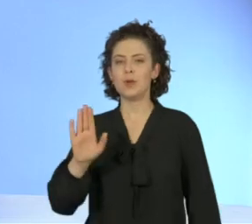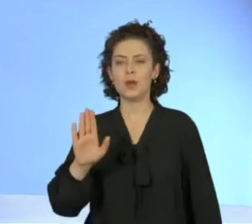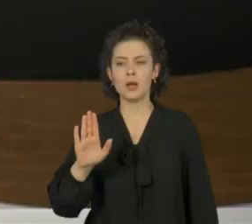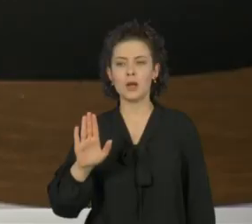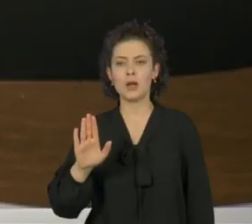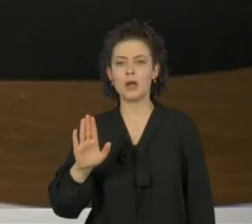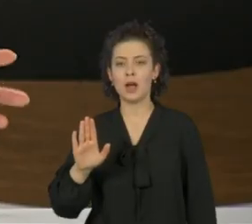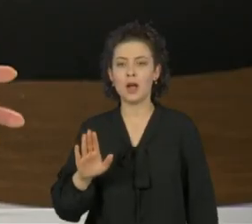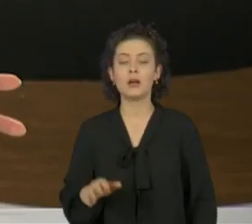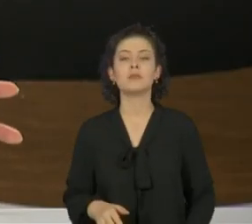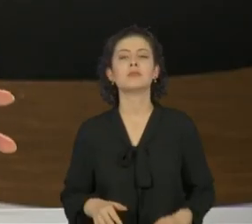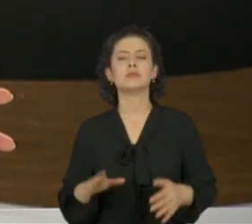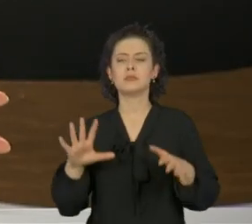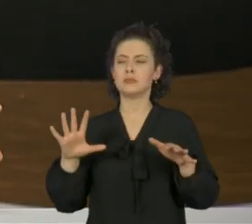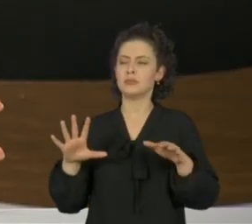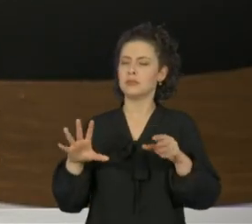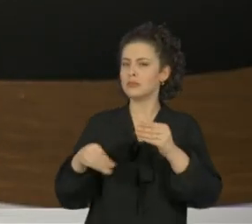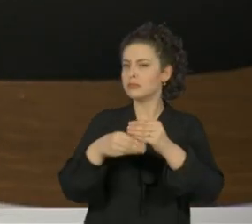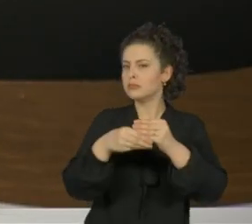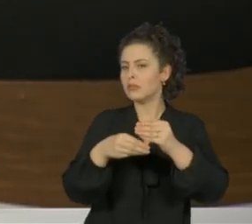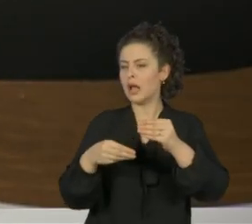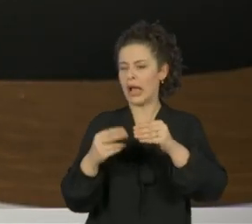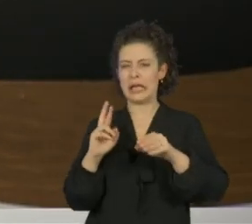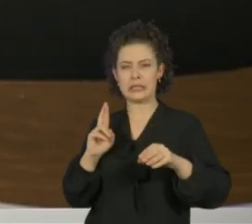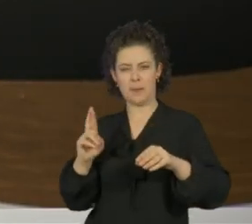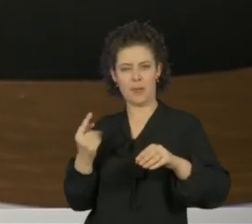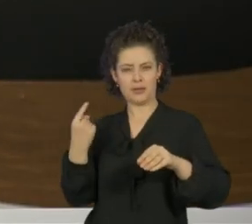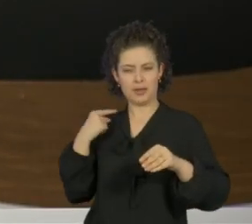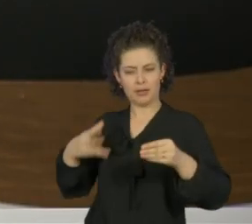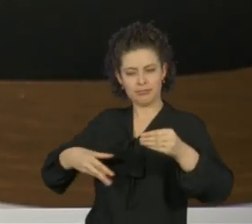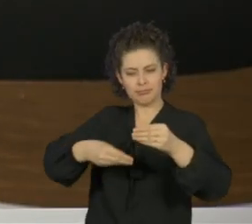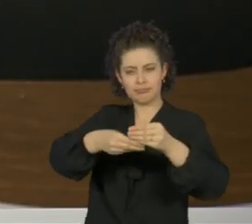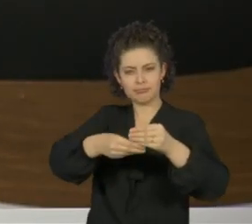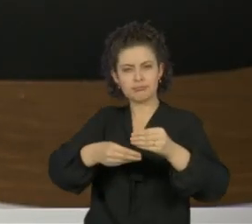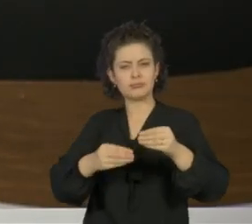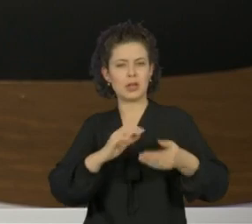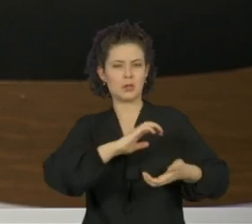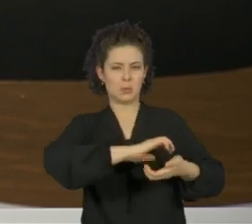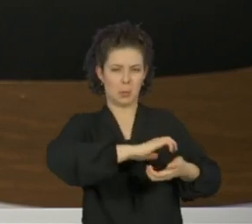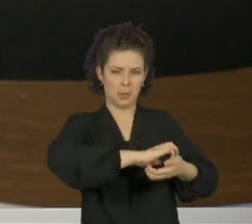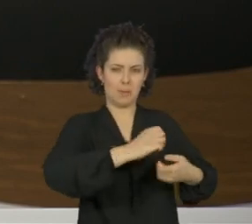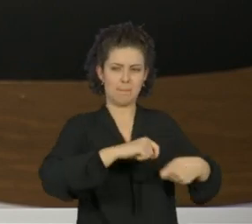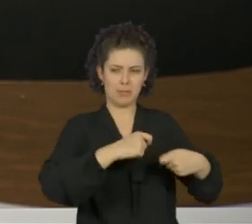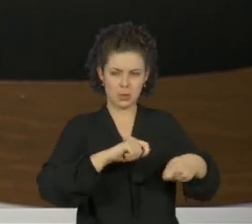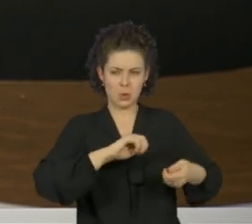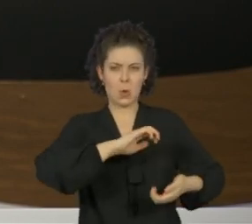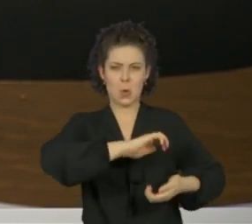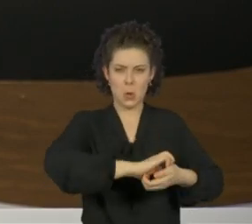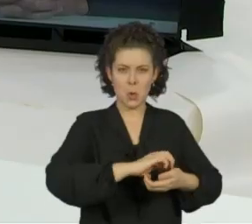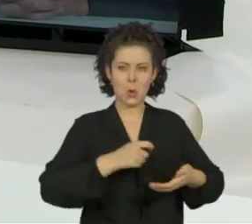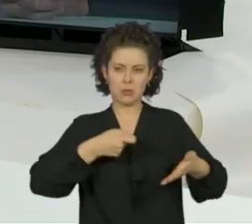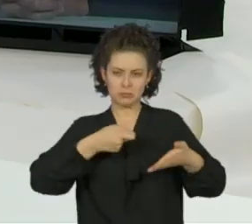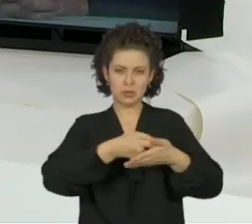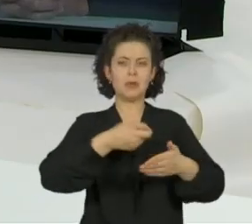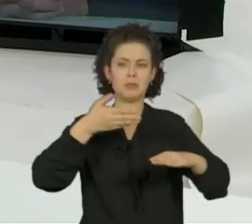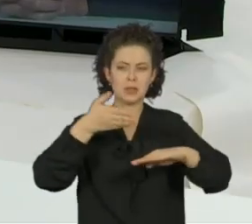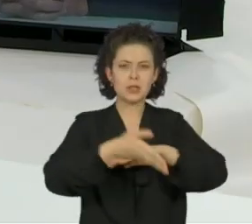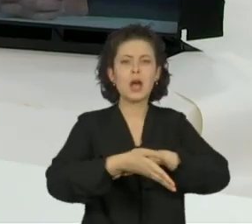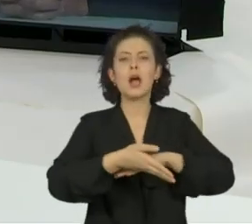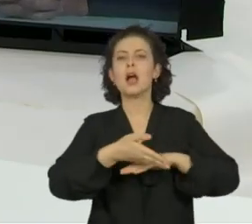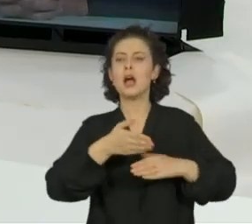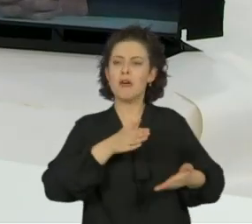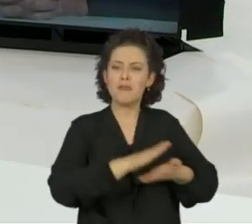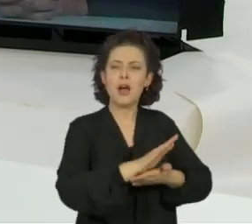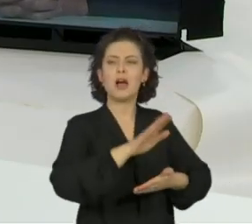Em relação a isso, juntando com a sua resposta anterior para o Ricardo, quando o senhor disse que o Supremo precisou intervir para garantir a estados e municípios a